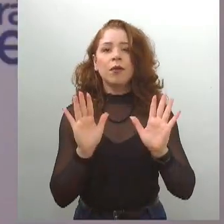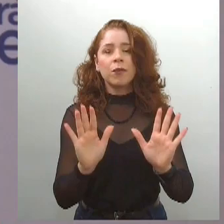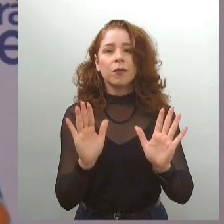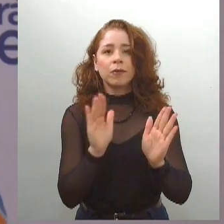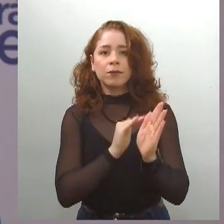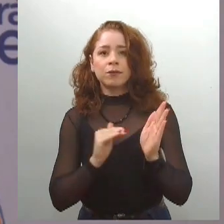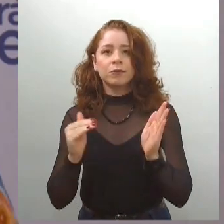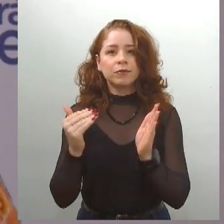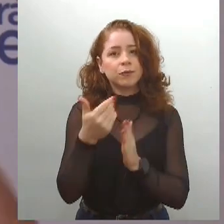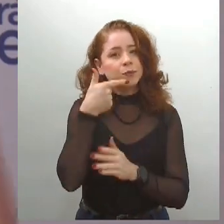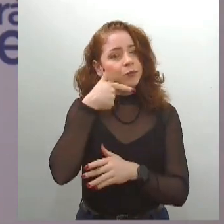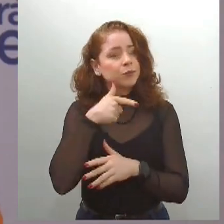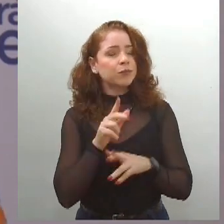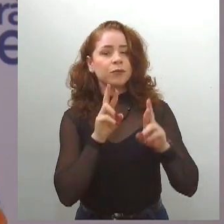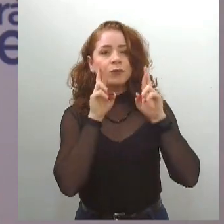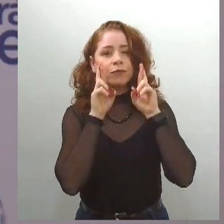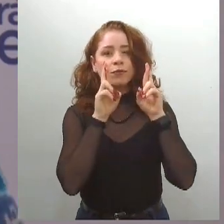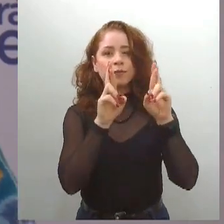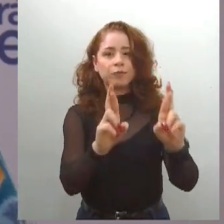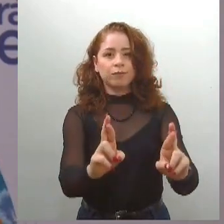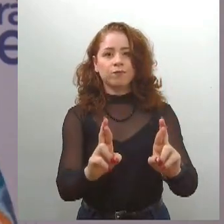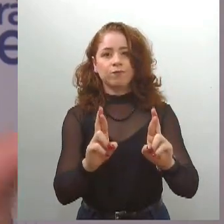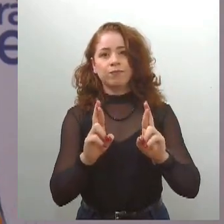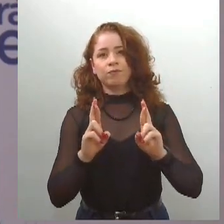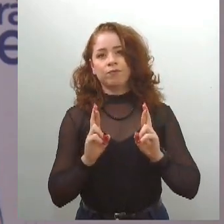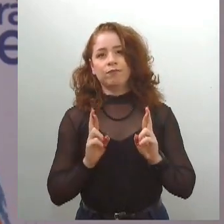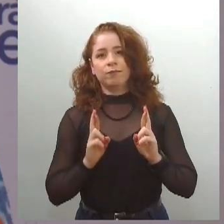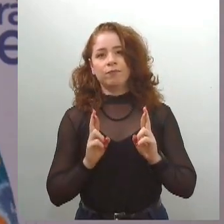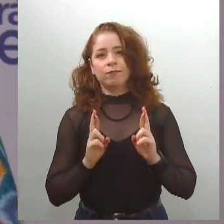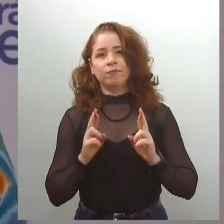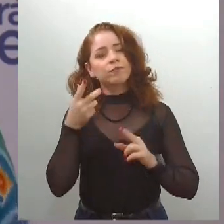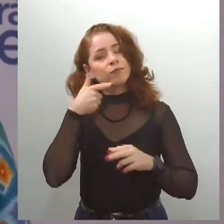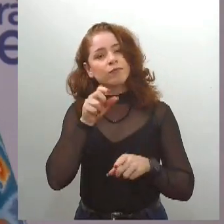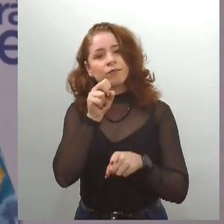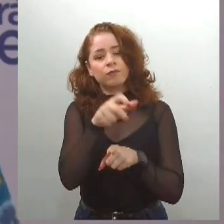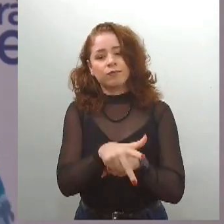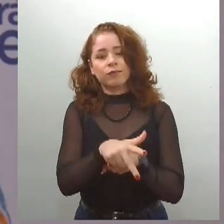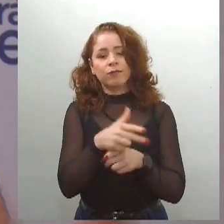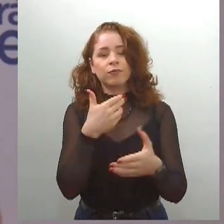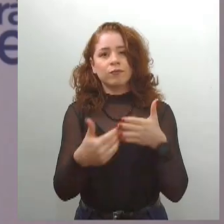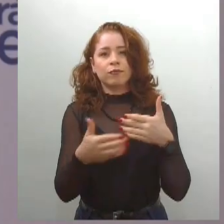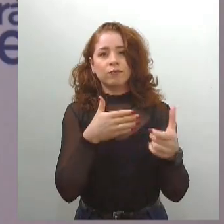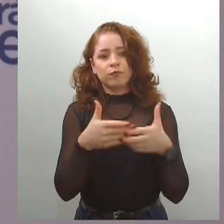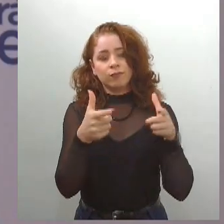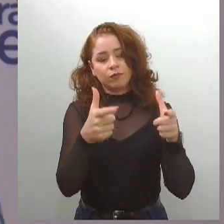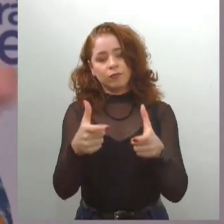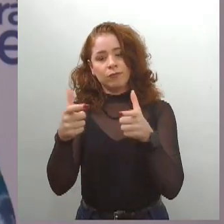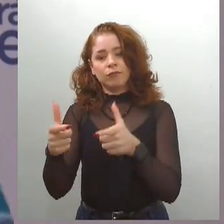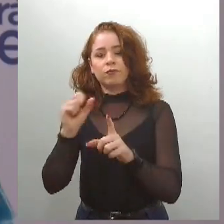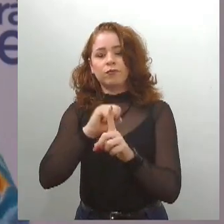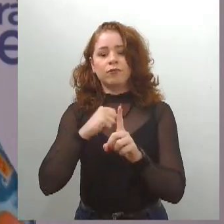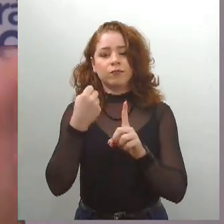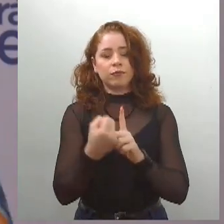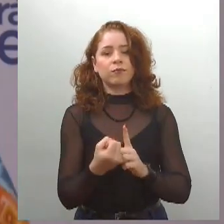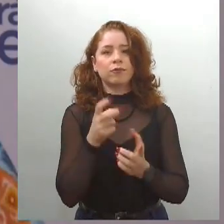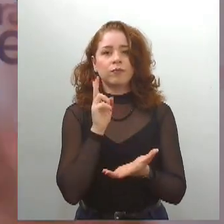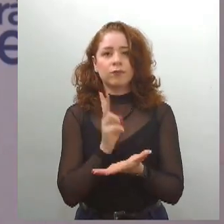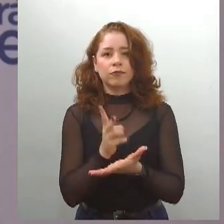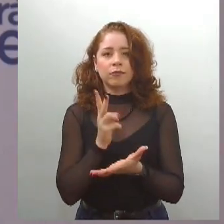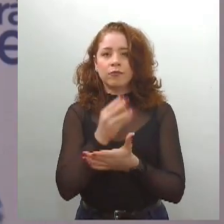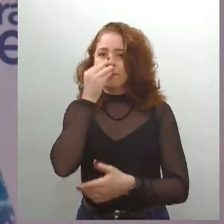né, ser respeitado e possa ocupar, né, qualquer espaço da sociedade que sempre nos foram negados